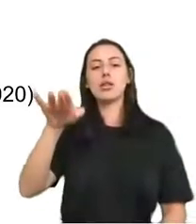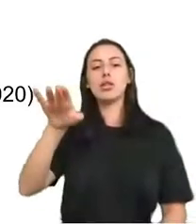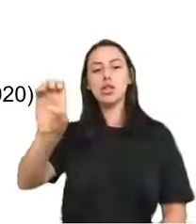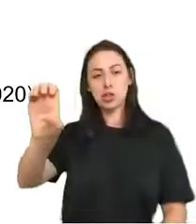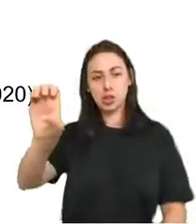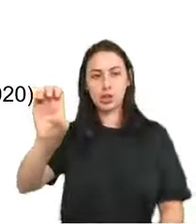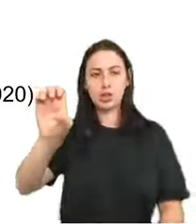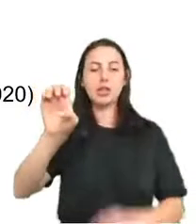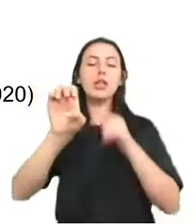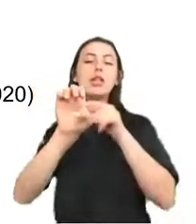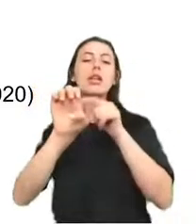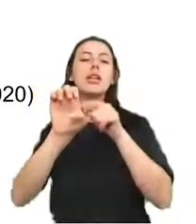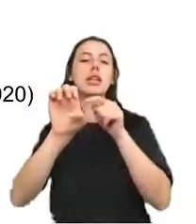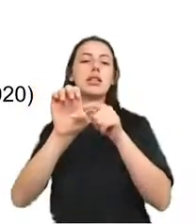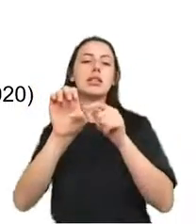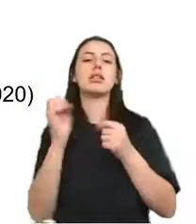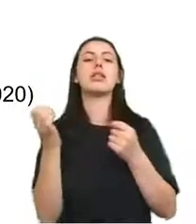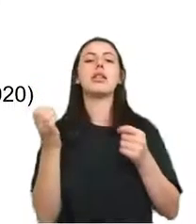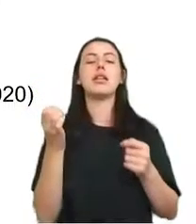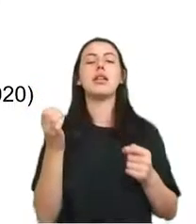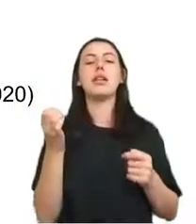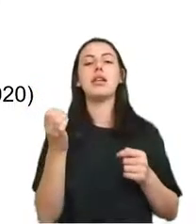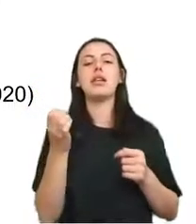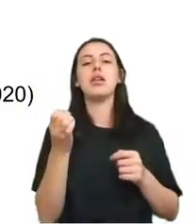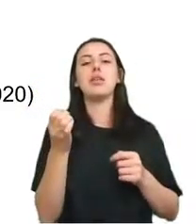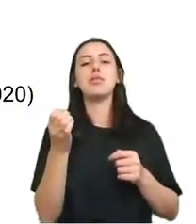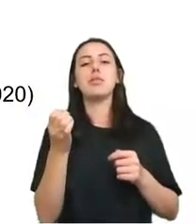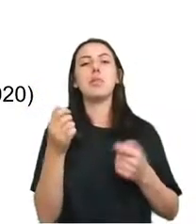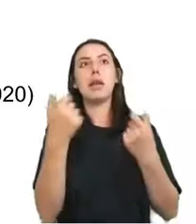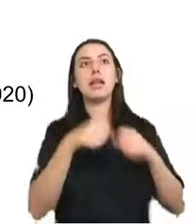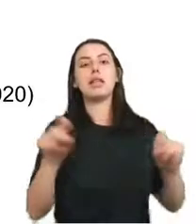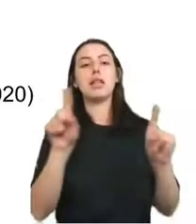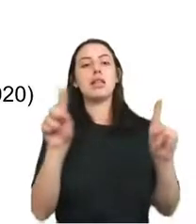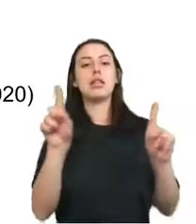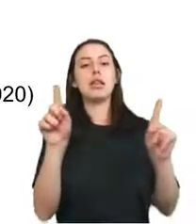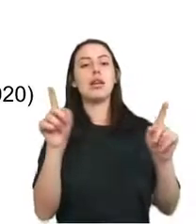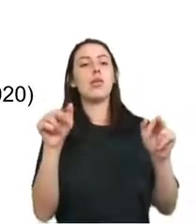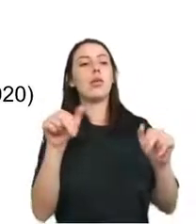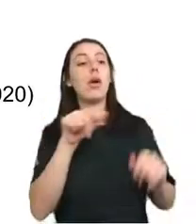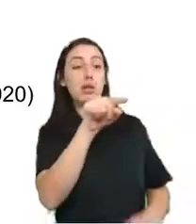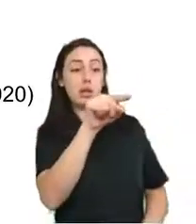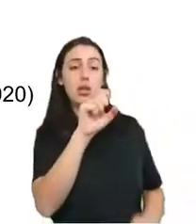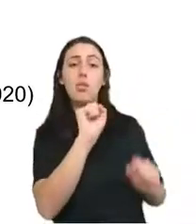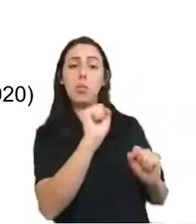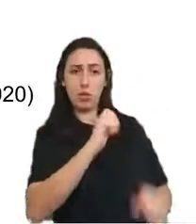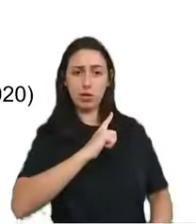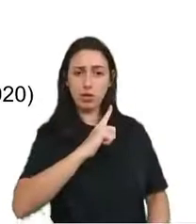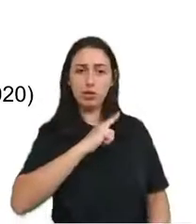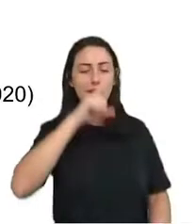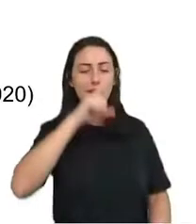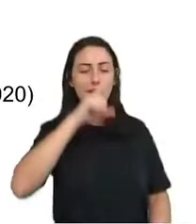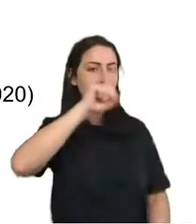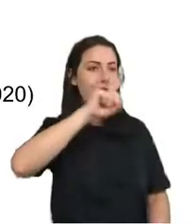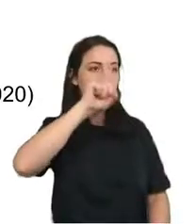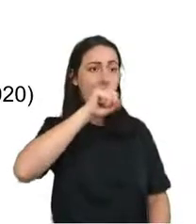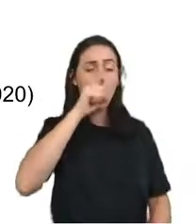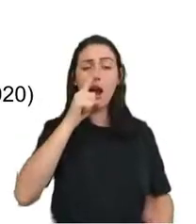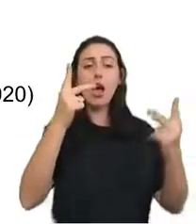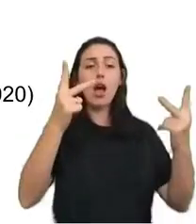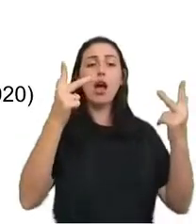motivo para o qual o machine learning deva ser menos falho do que outros métodos estatísticos, ou seja, podem ter